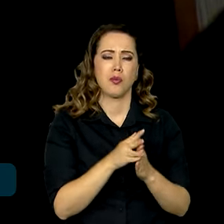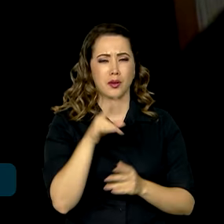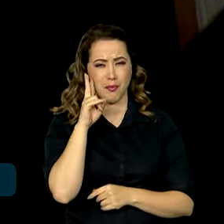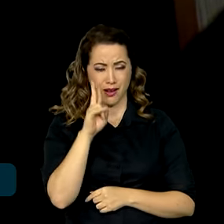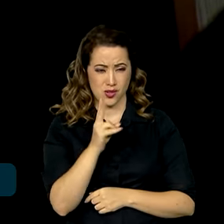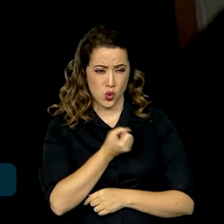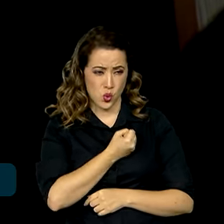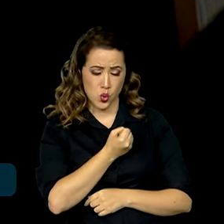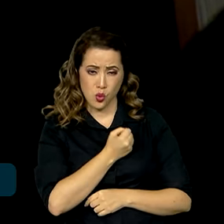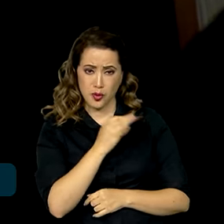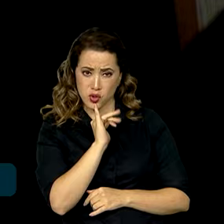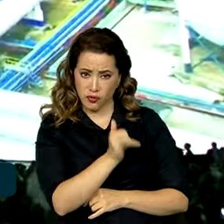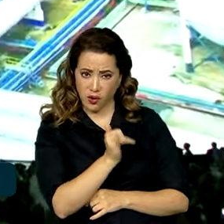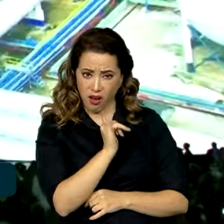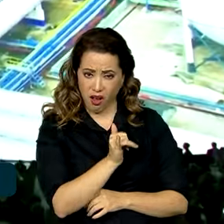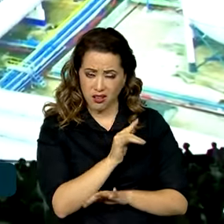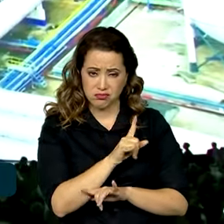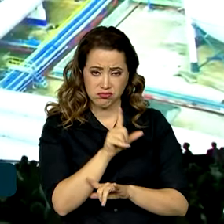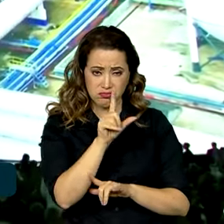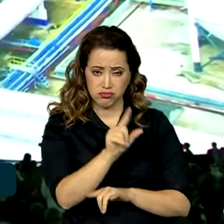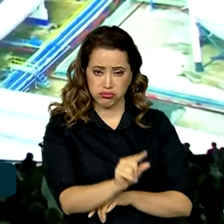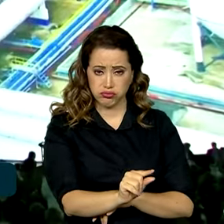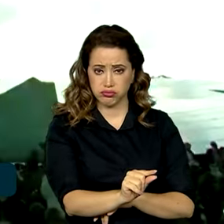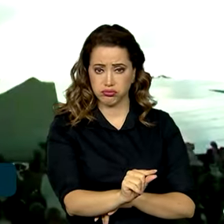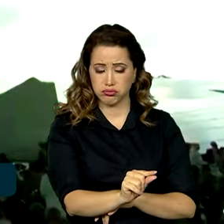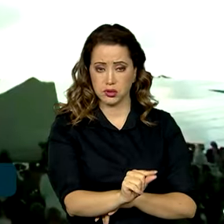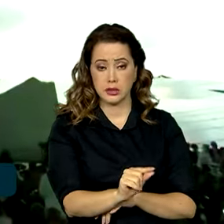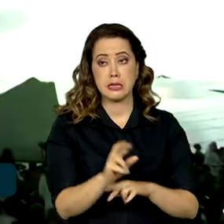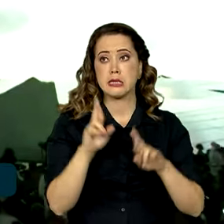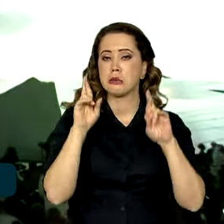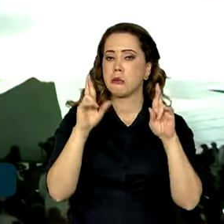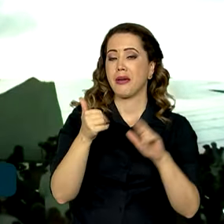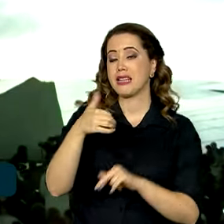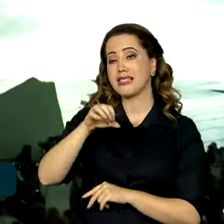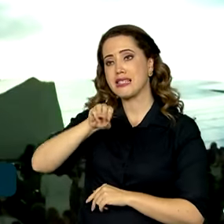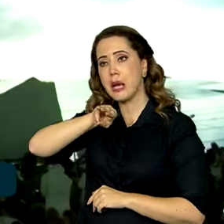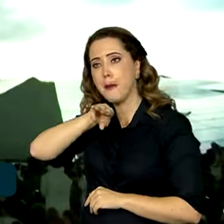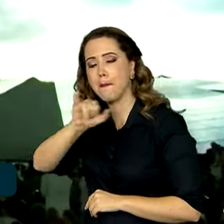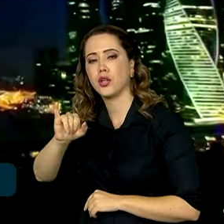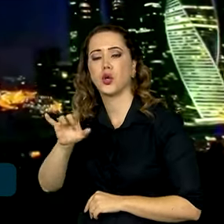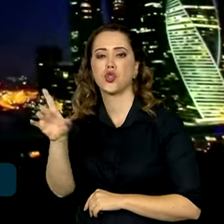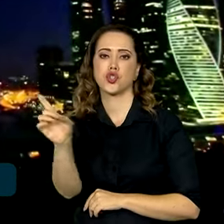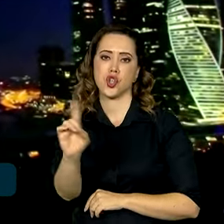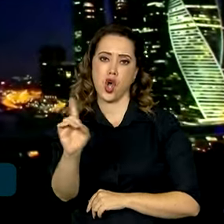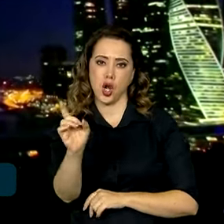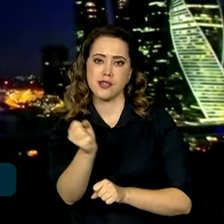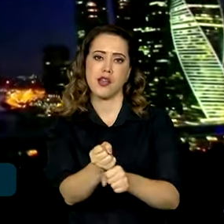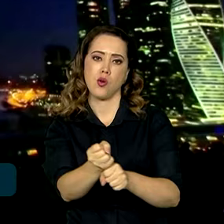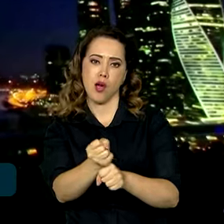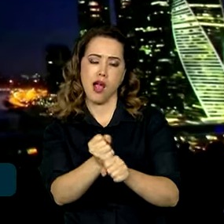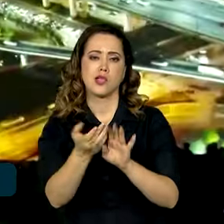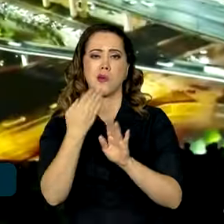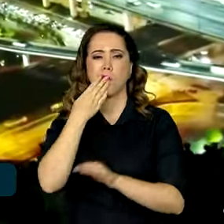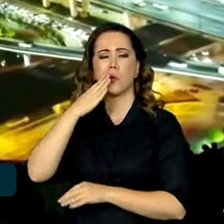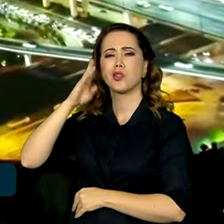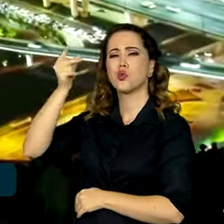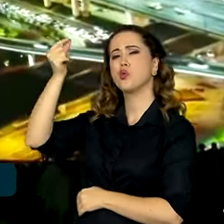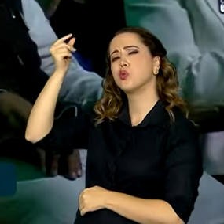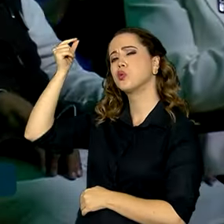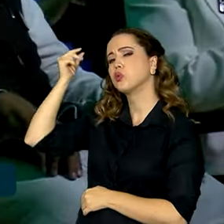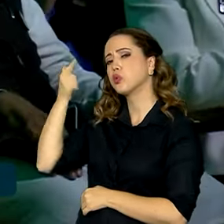arranham o tamanho do problema. Ainda se espera os 100 bilhões de dólares anuais prometidos em 2009.